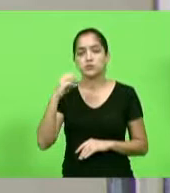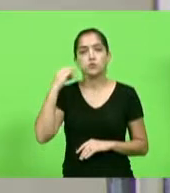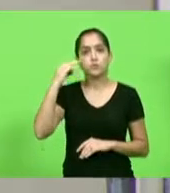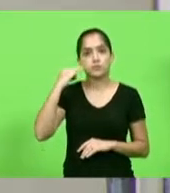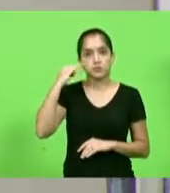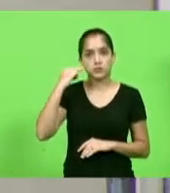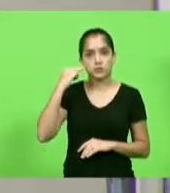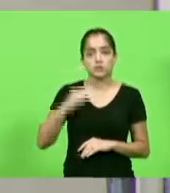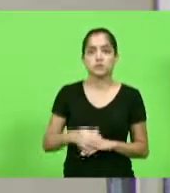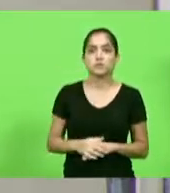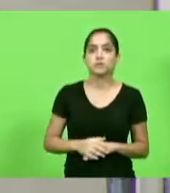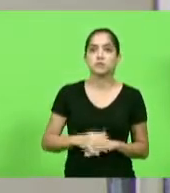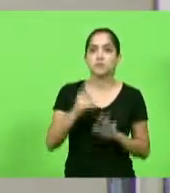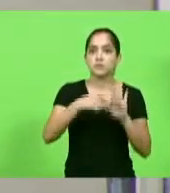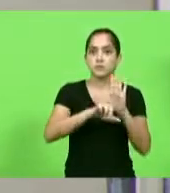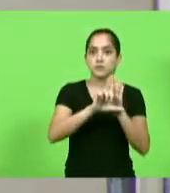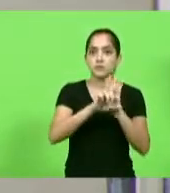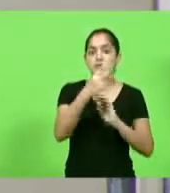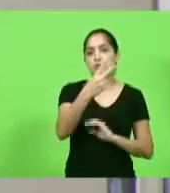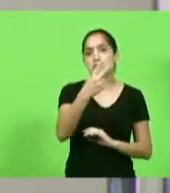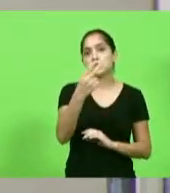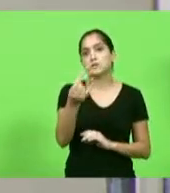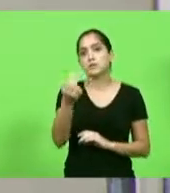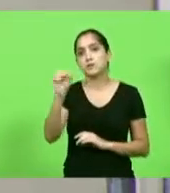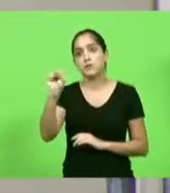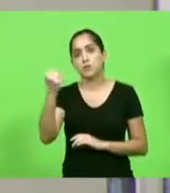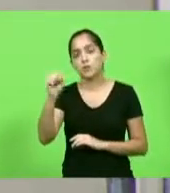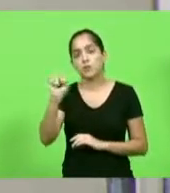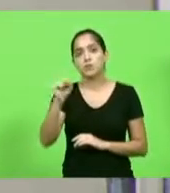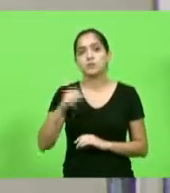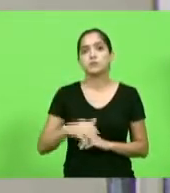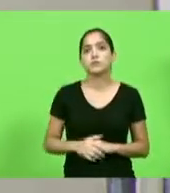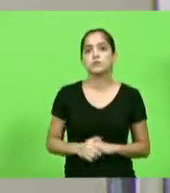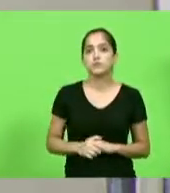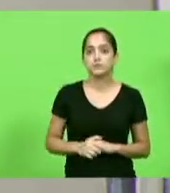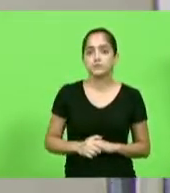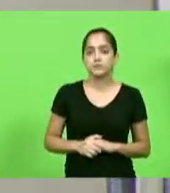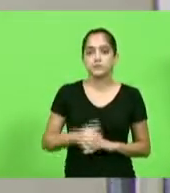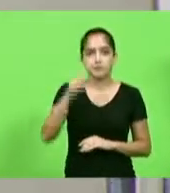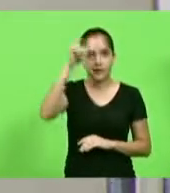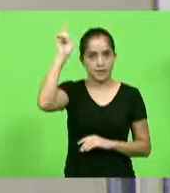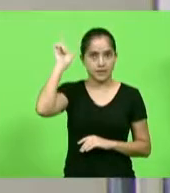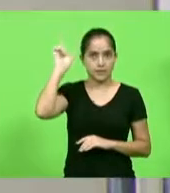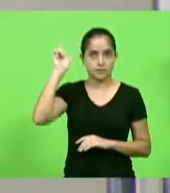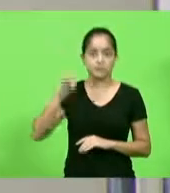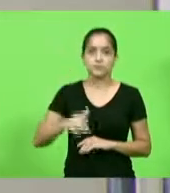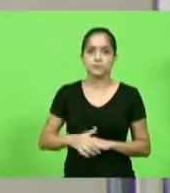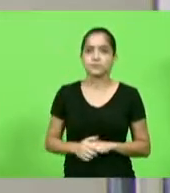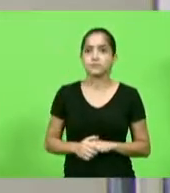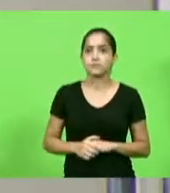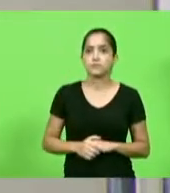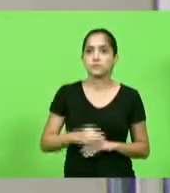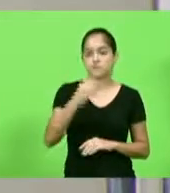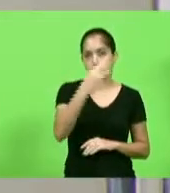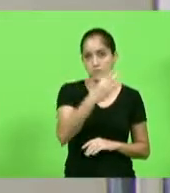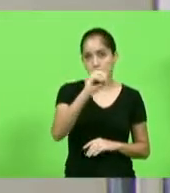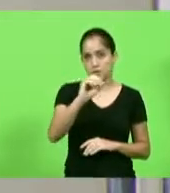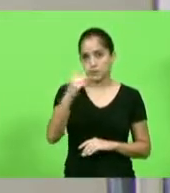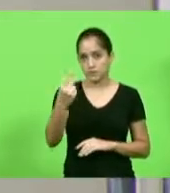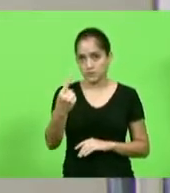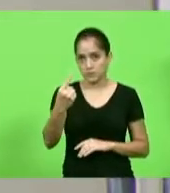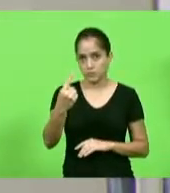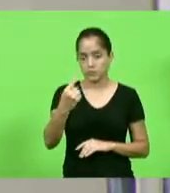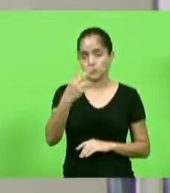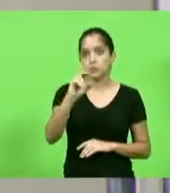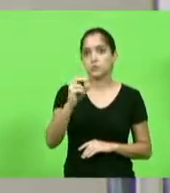Machado. Projeto de lei 268.5 de 2020, autor do deputado Lércio Schuster. Projeto de lei 301.0